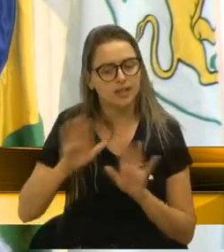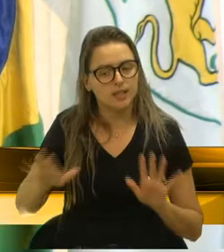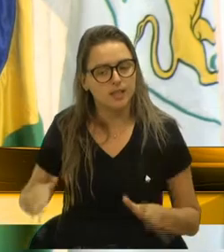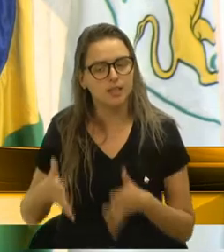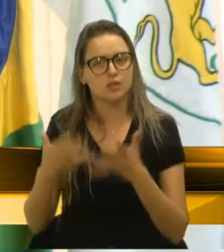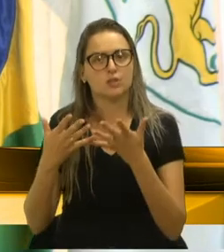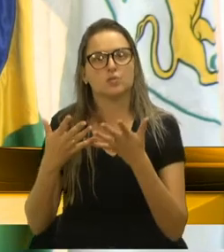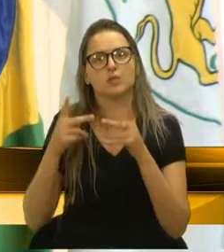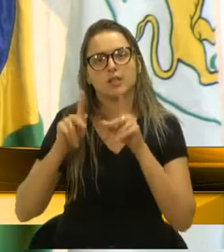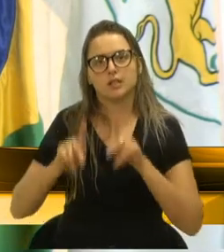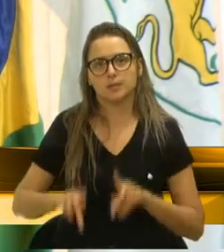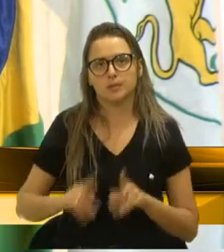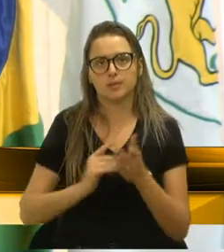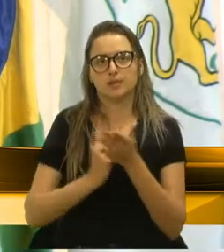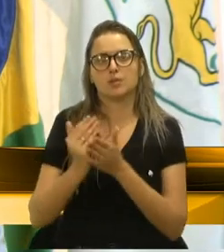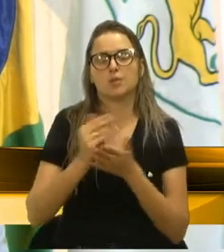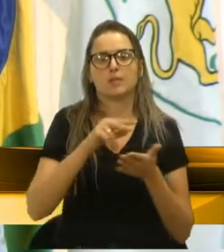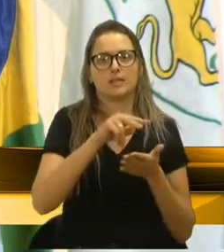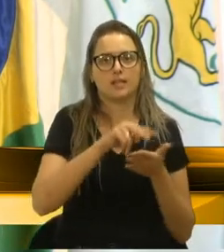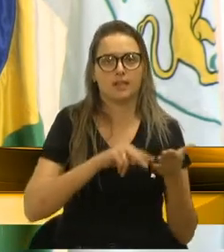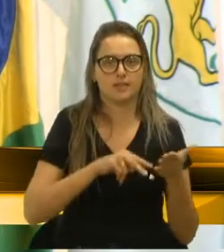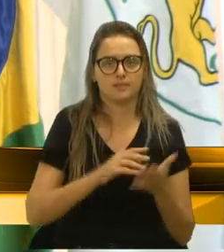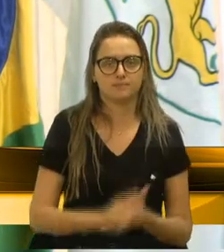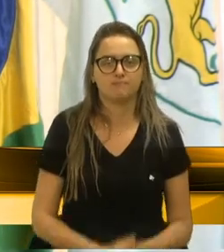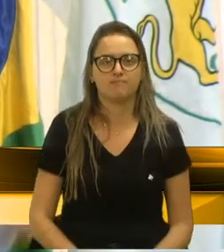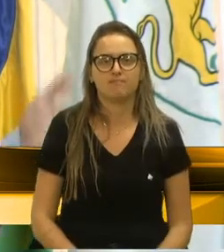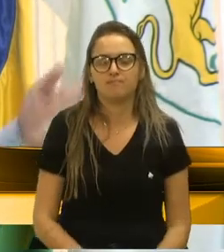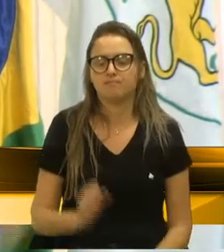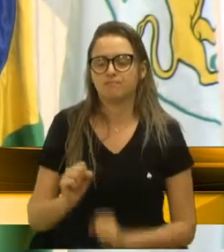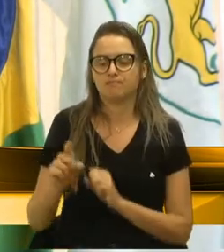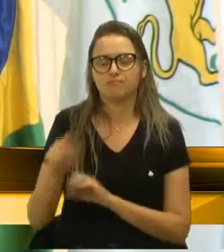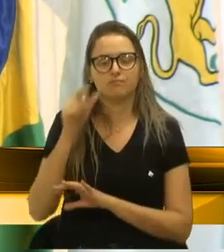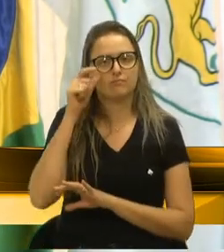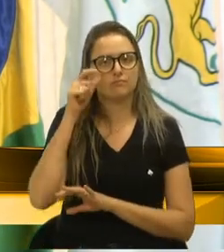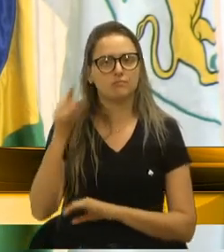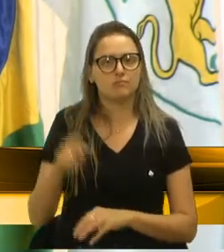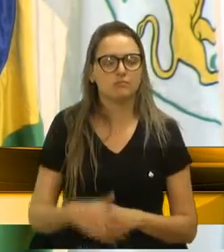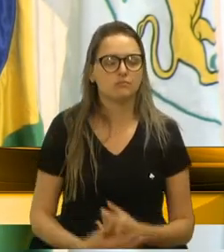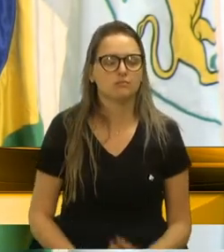começarem a ler através dessa iniciativa. Vereador Paulo Périco.